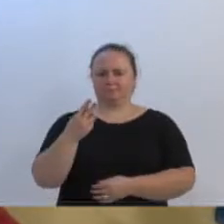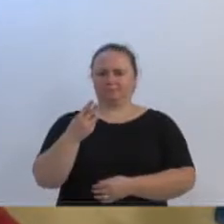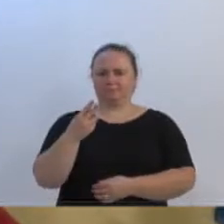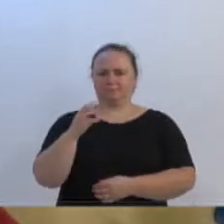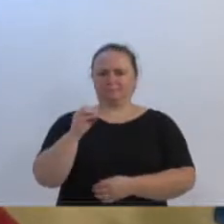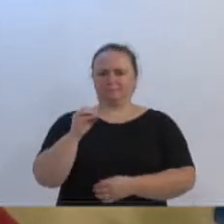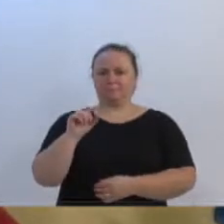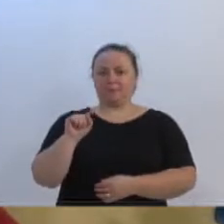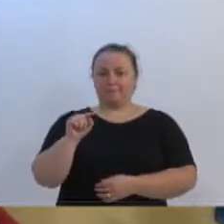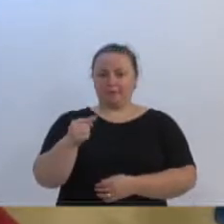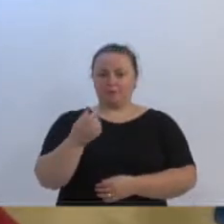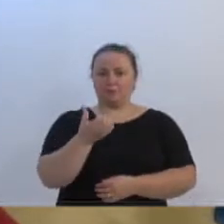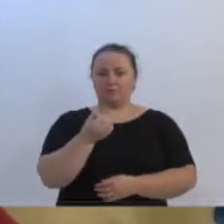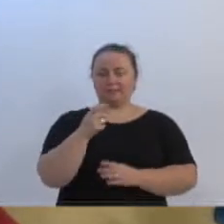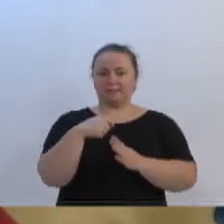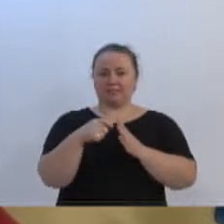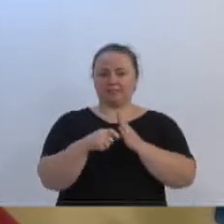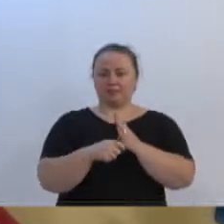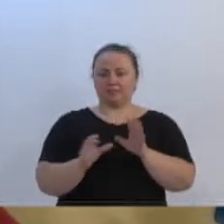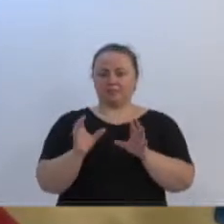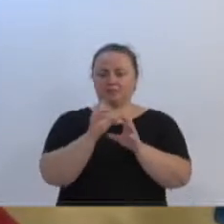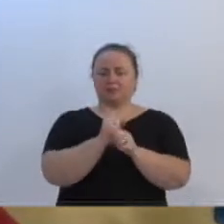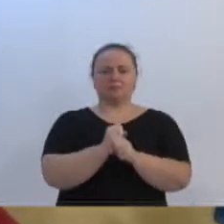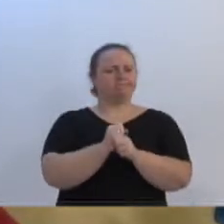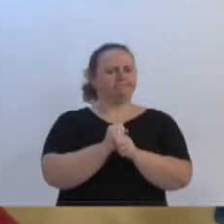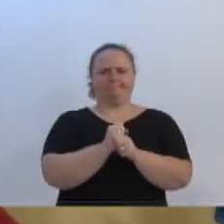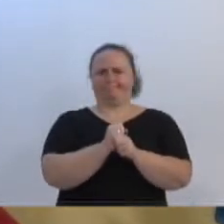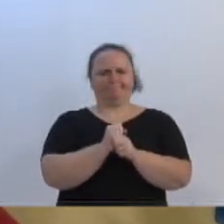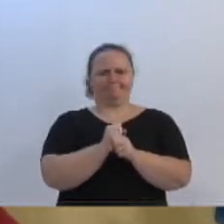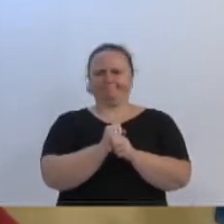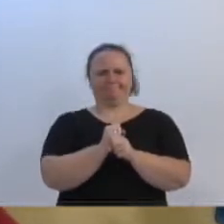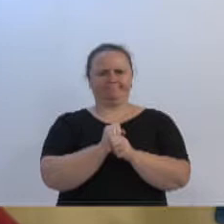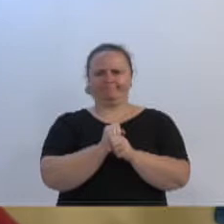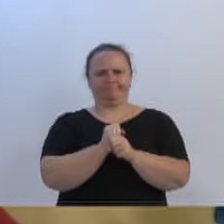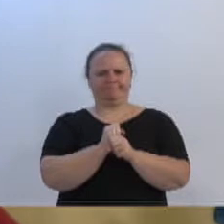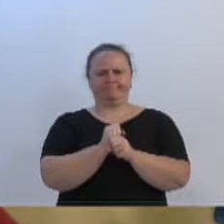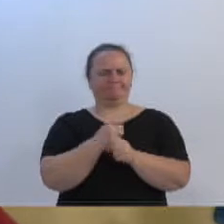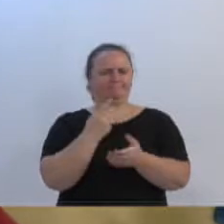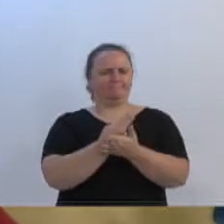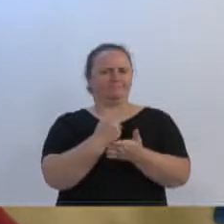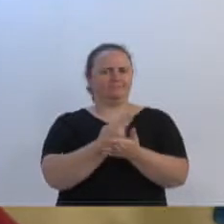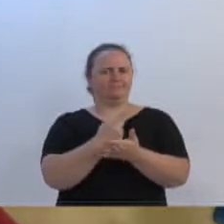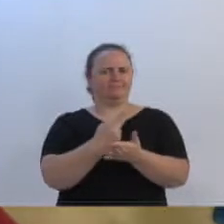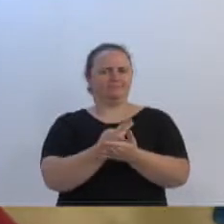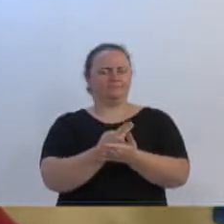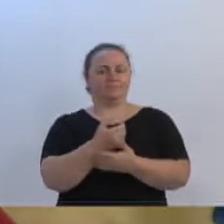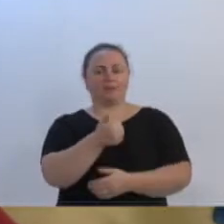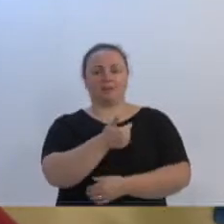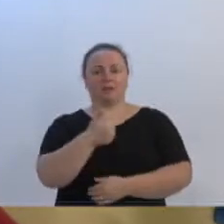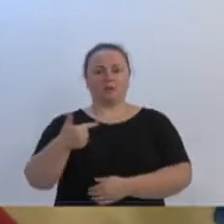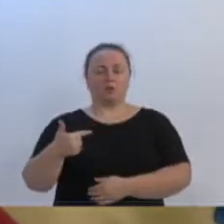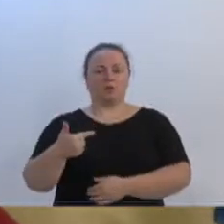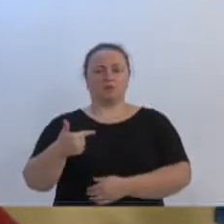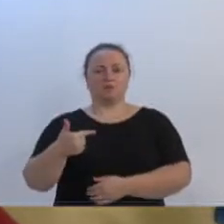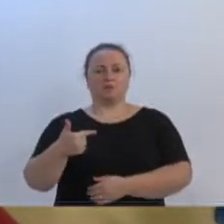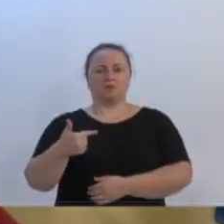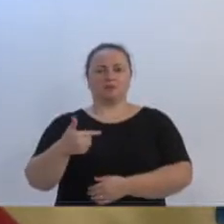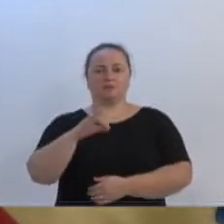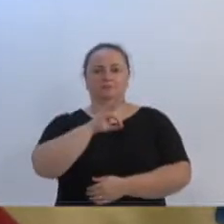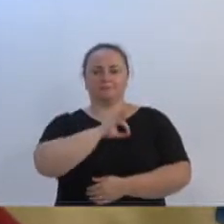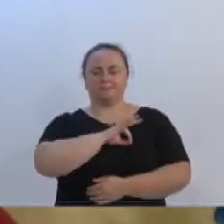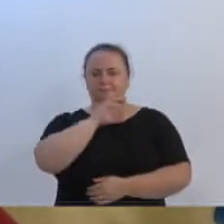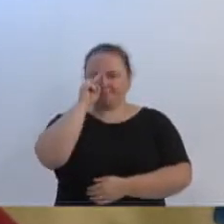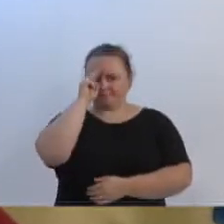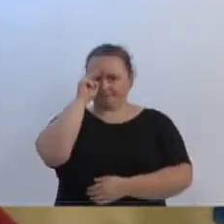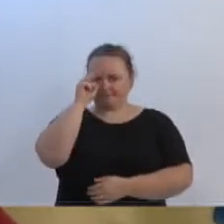meses, não são corretas. Eu vou fazer uma conta para vocês aqui. 12 policiais militares, ela tem 12 policiais